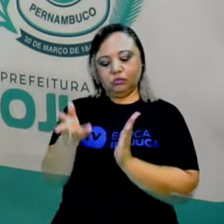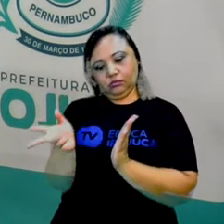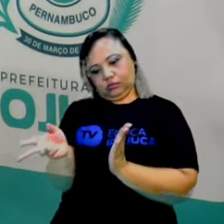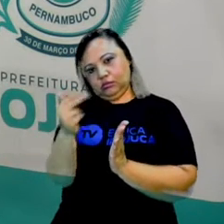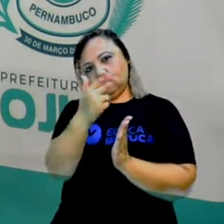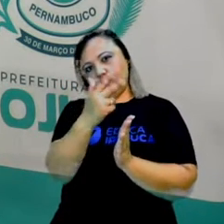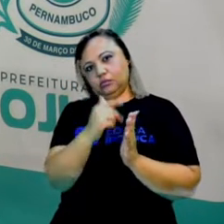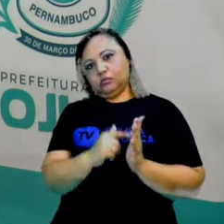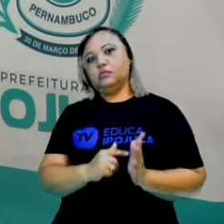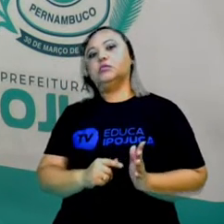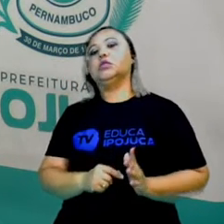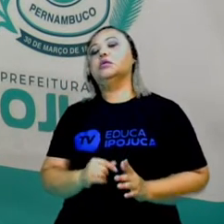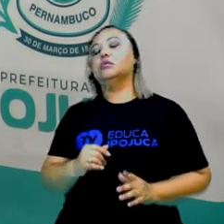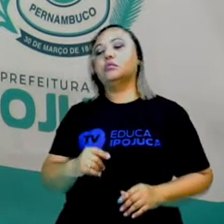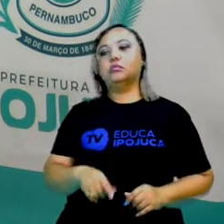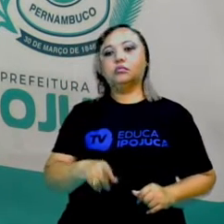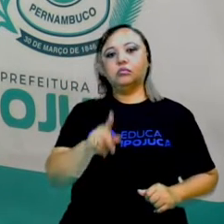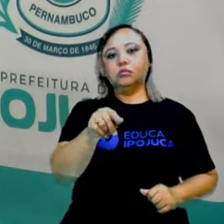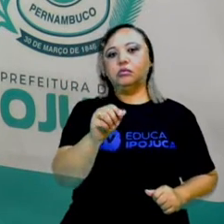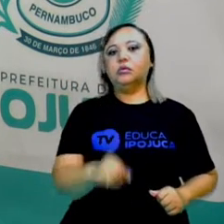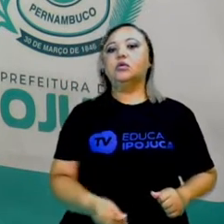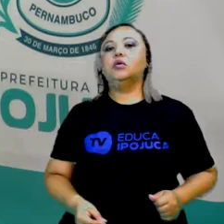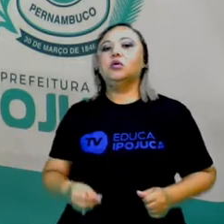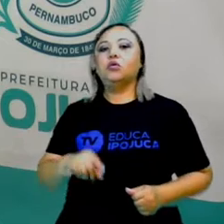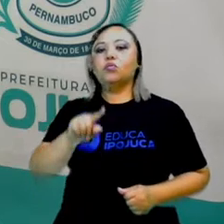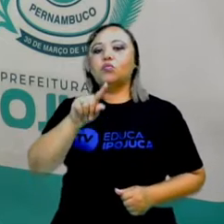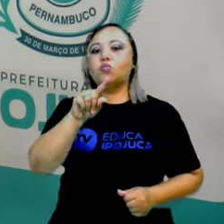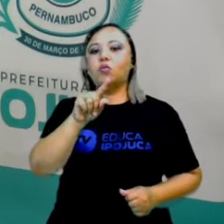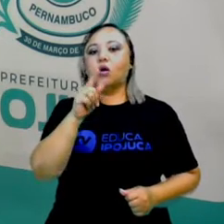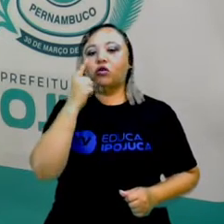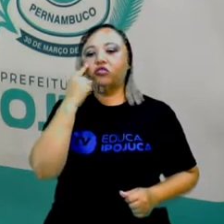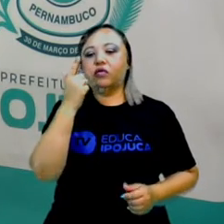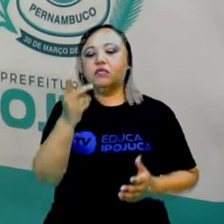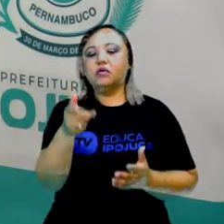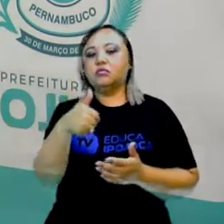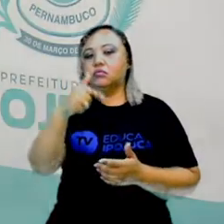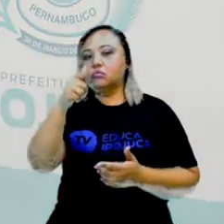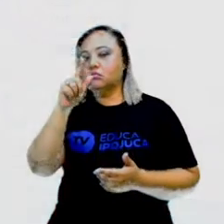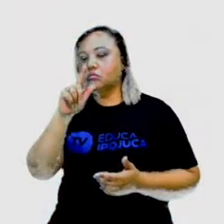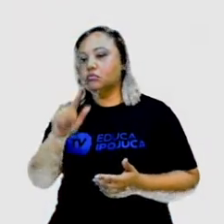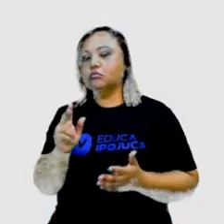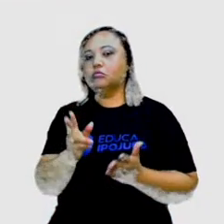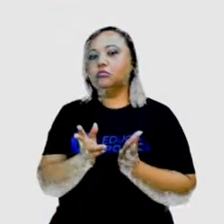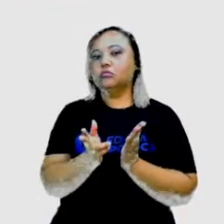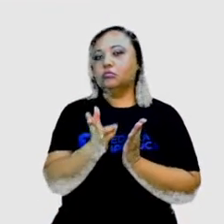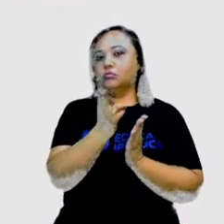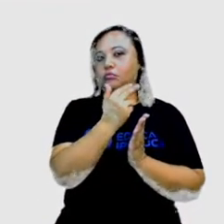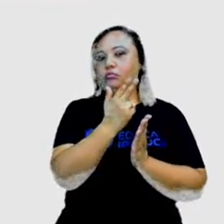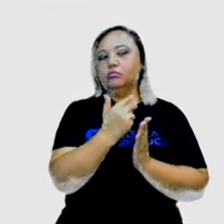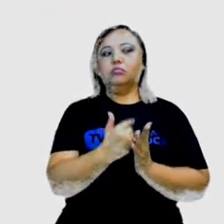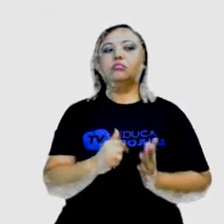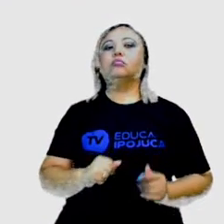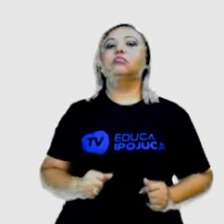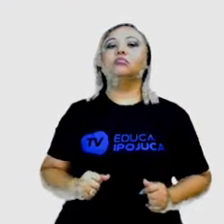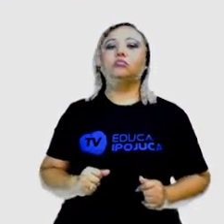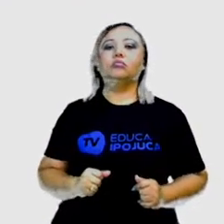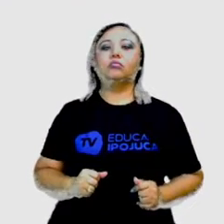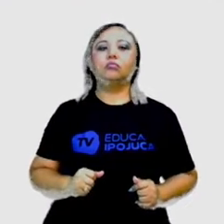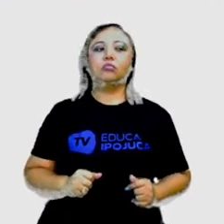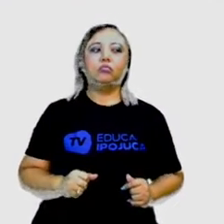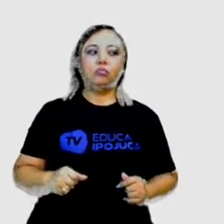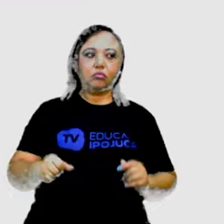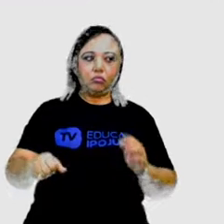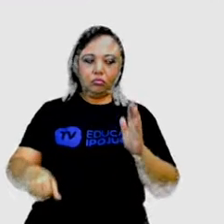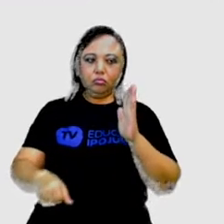esteja observando. Uma arte muito curiosa que a gente vai ver agora. Observe na tela de vocês. Veja, veja esse